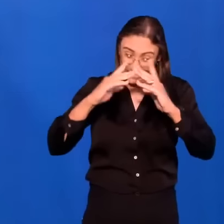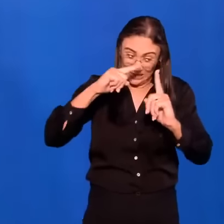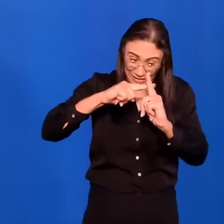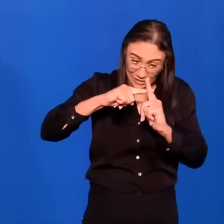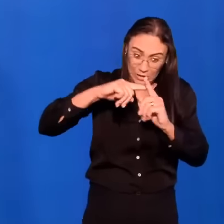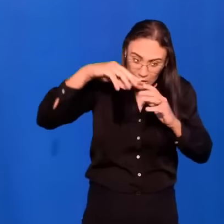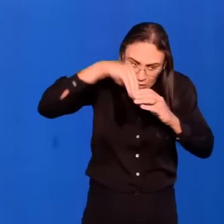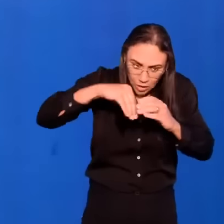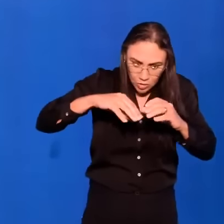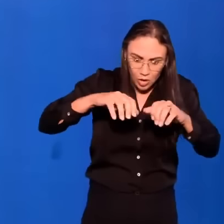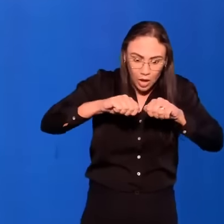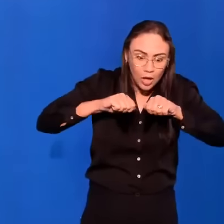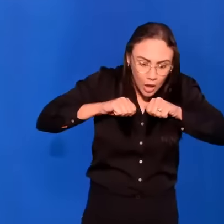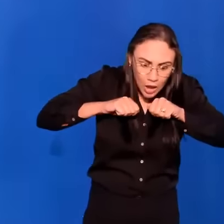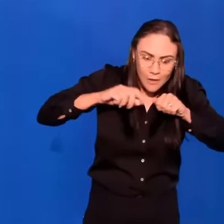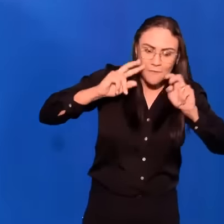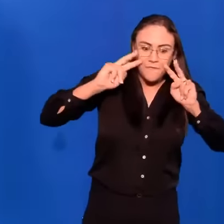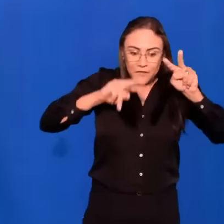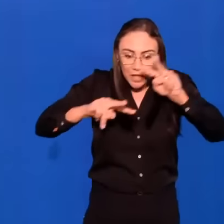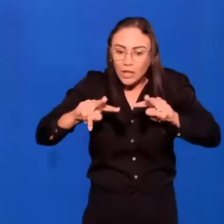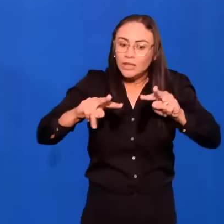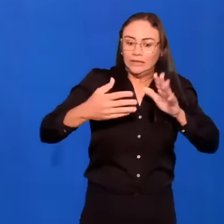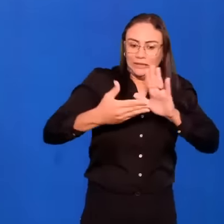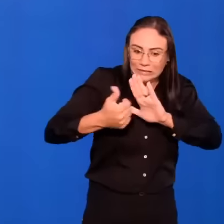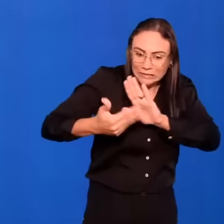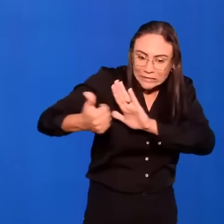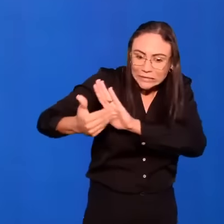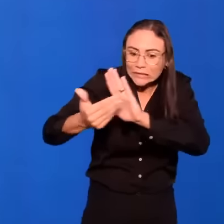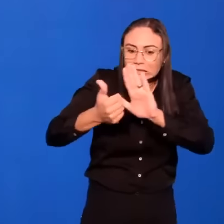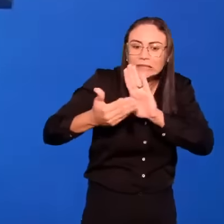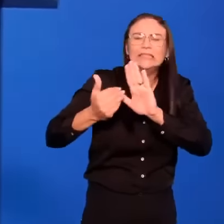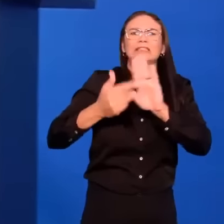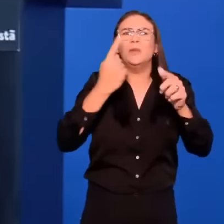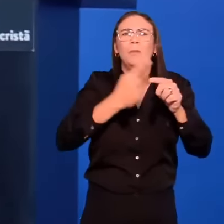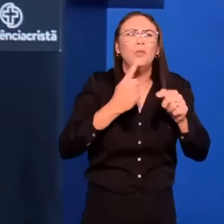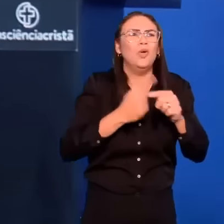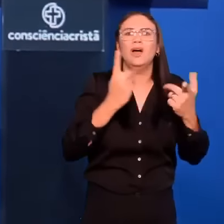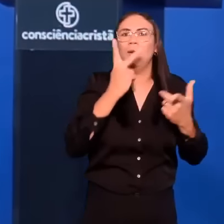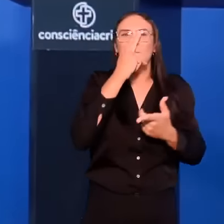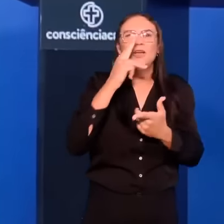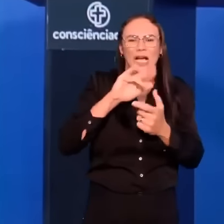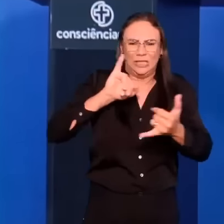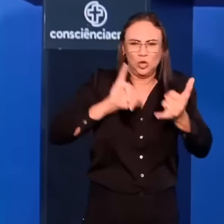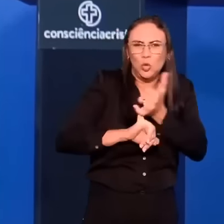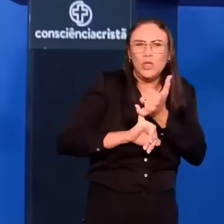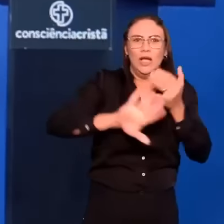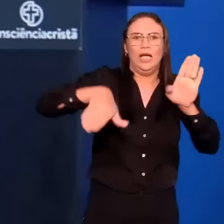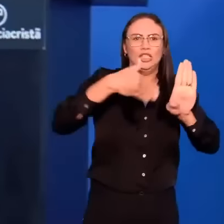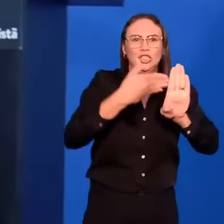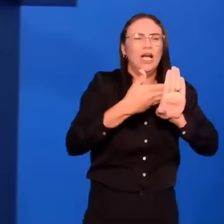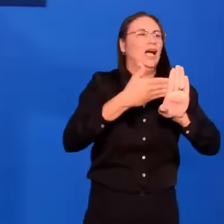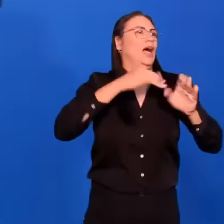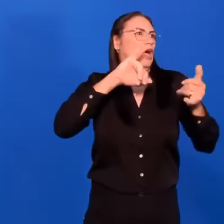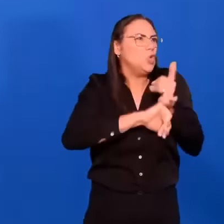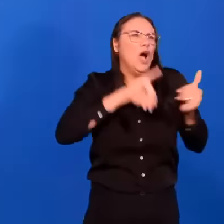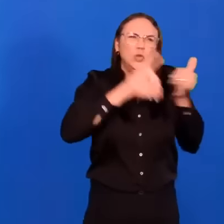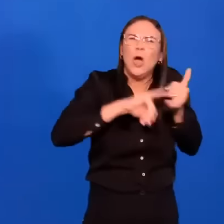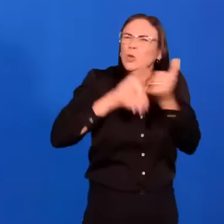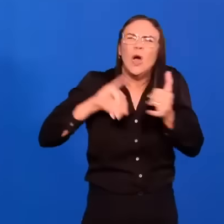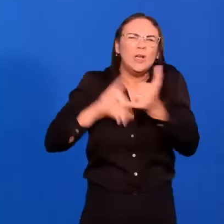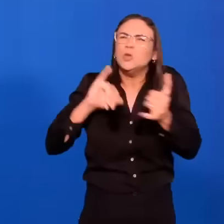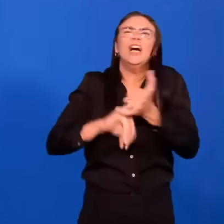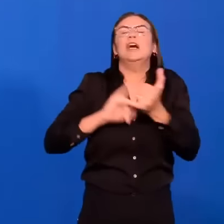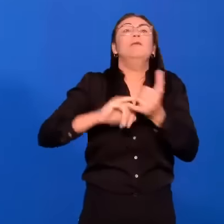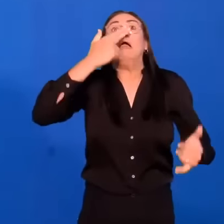transfigurados de crentes. Esses adultos transfigurados de crentes. Esses lobos no meio das ovelhas, para molestar e abusar delas. O Senhor